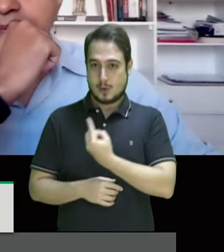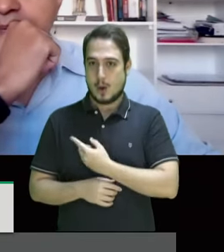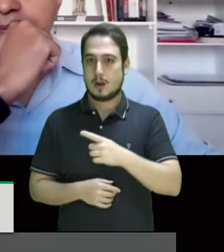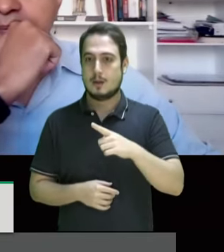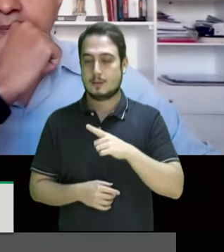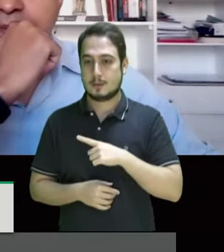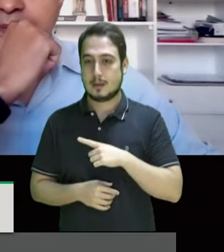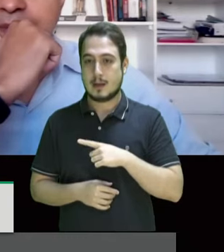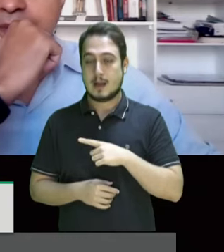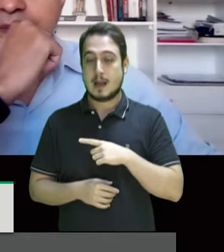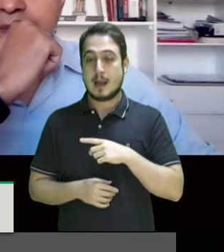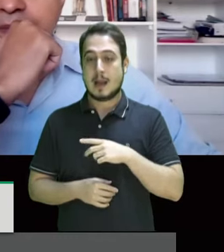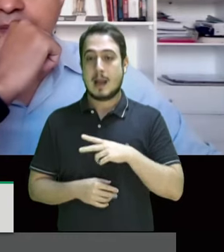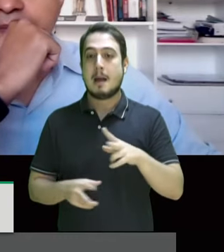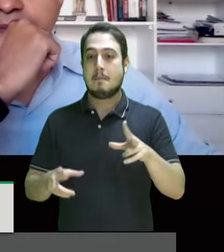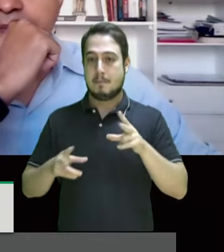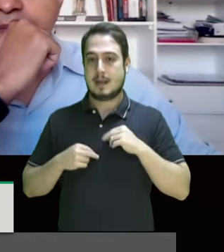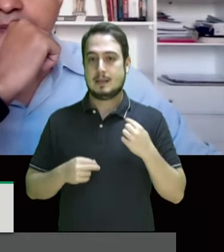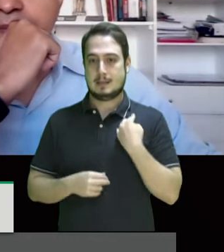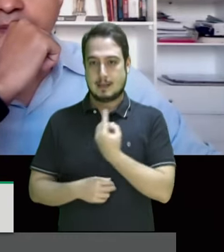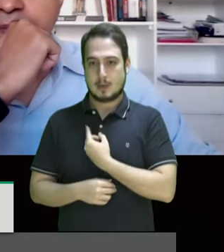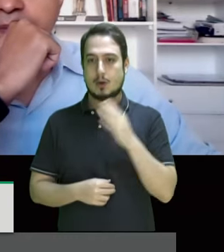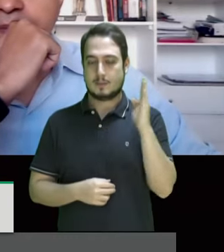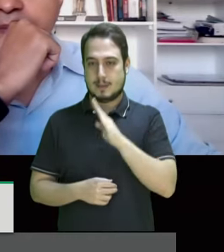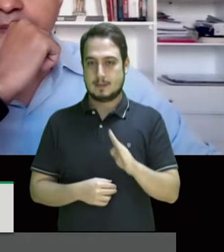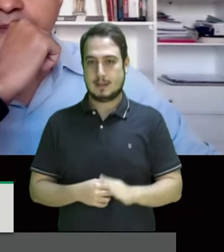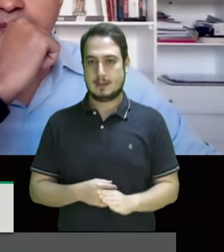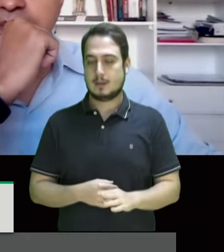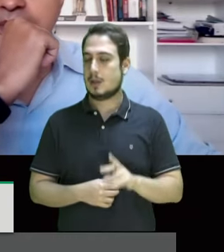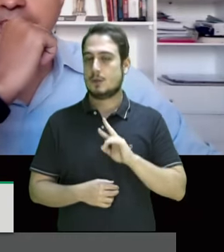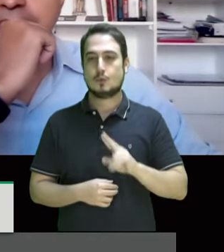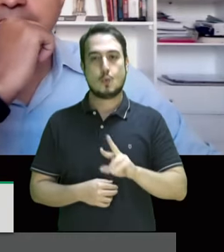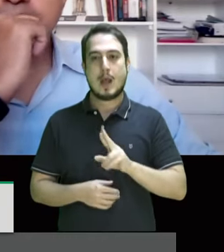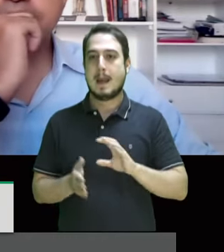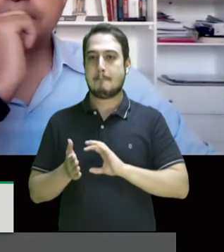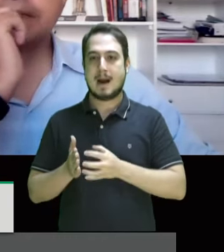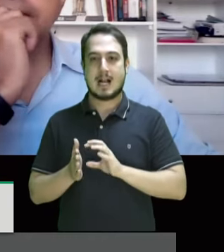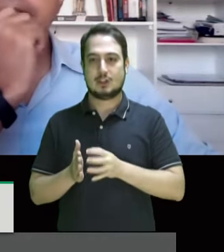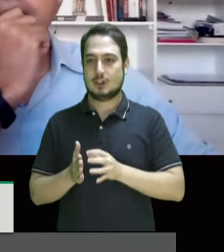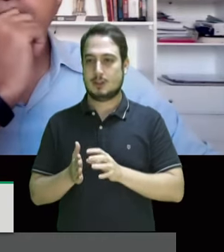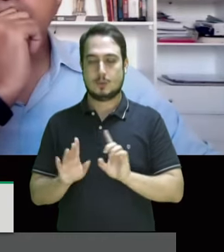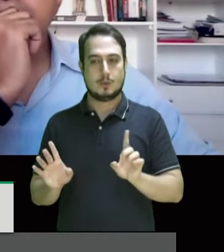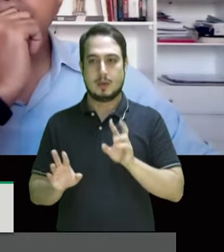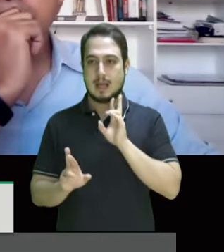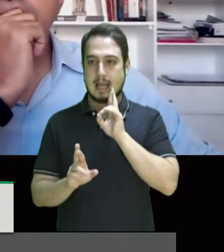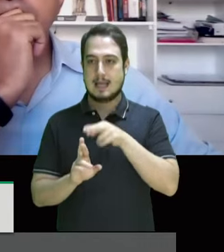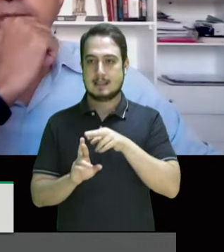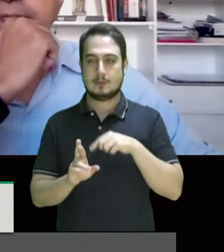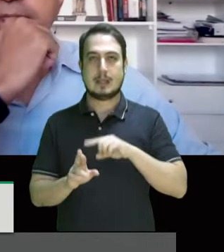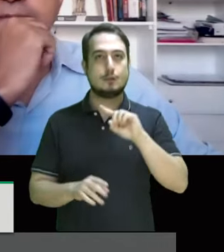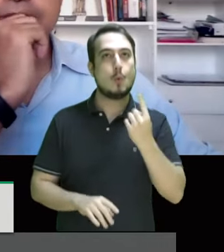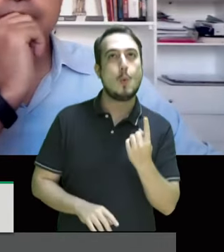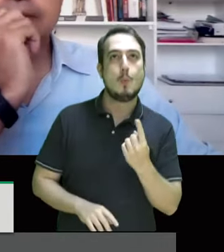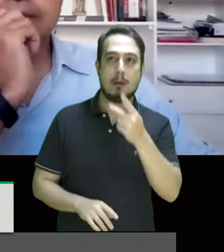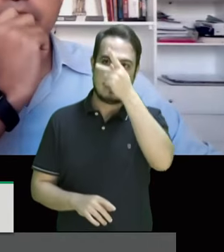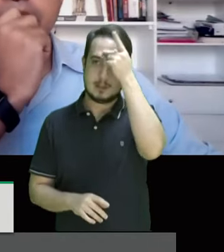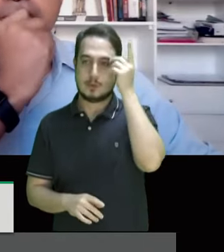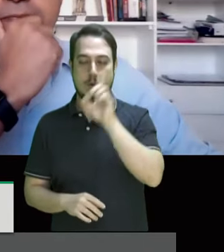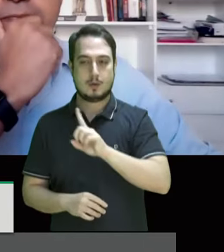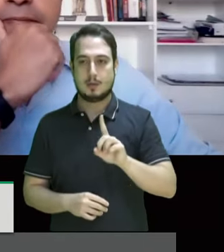elas pertencem ao povo brasileiro elas não são elas não são resultado de ação de uma pessoa